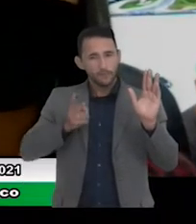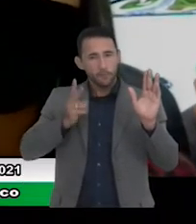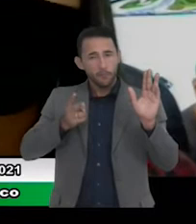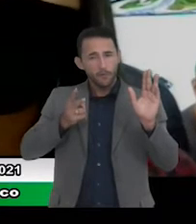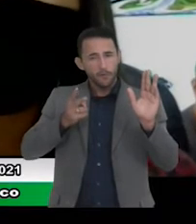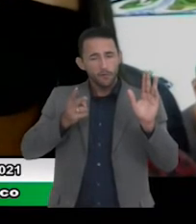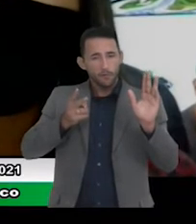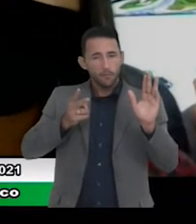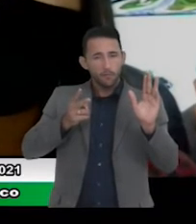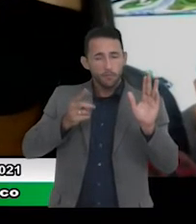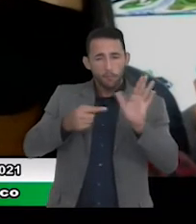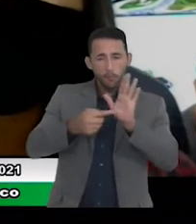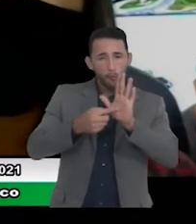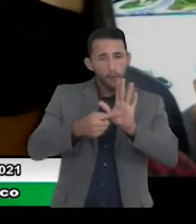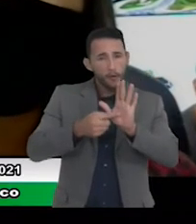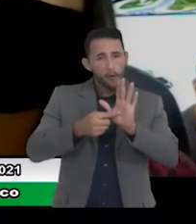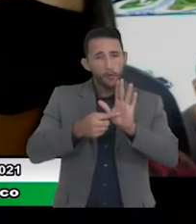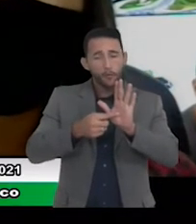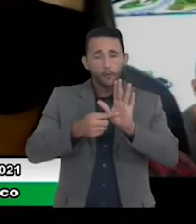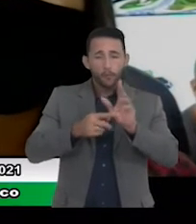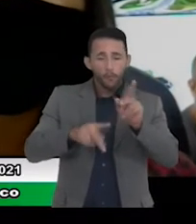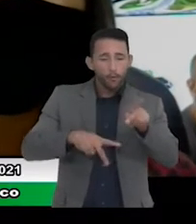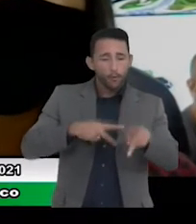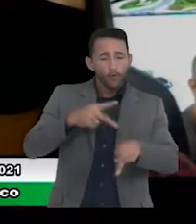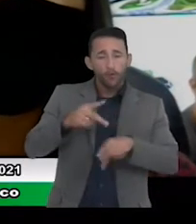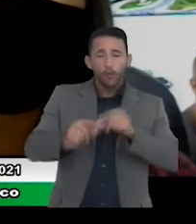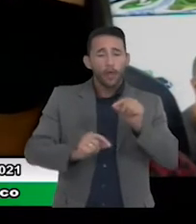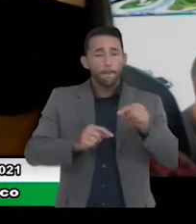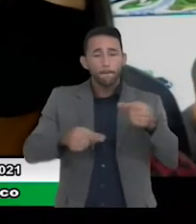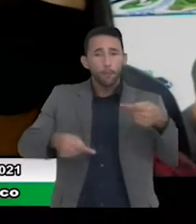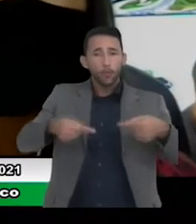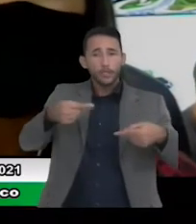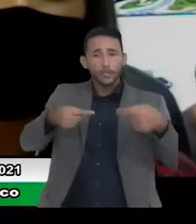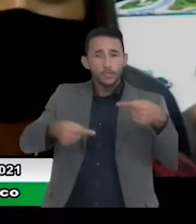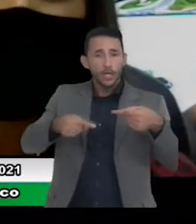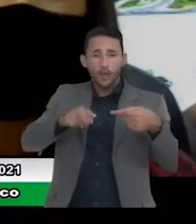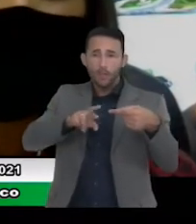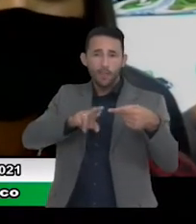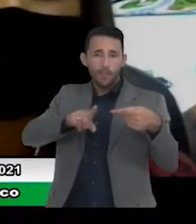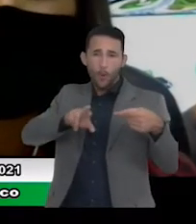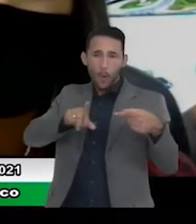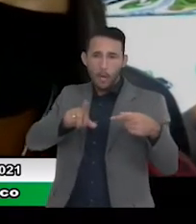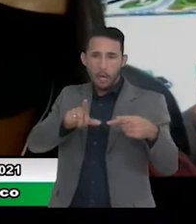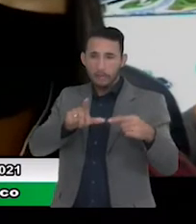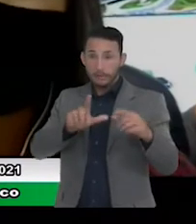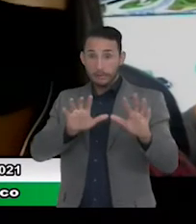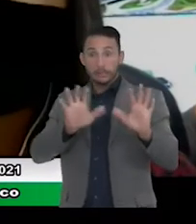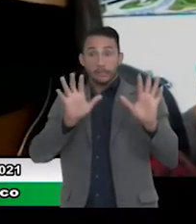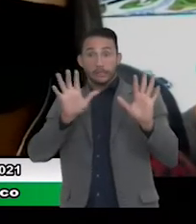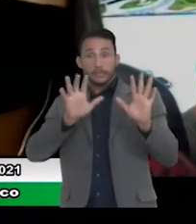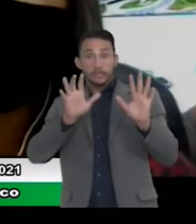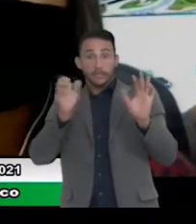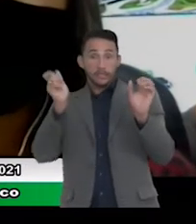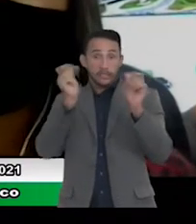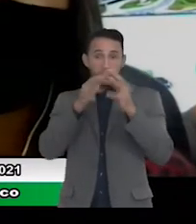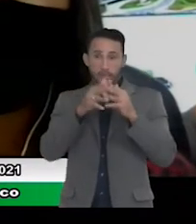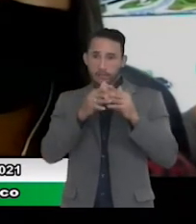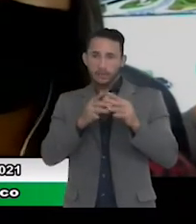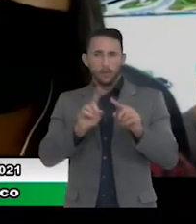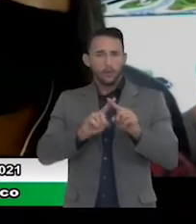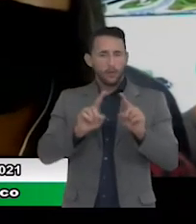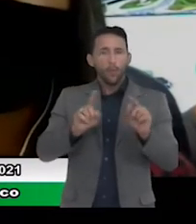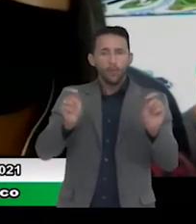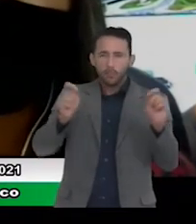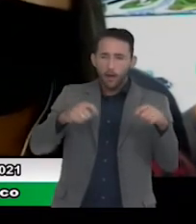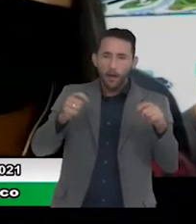entendam que a política ela é ela não é esse bicho de sete cabeças que todo mundo pensa e dá sim para a